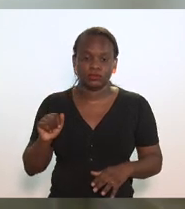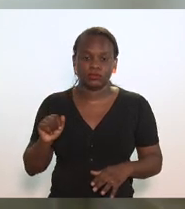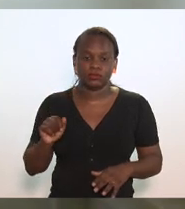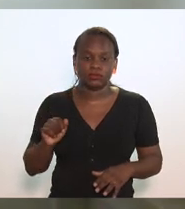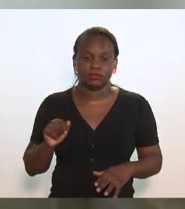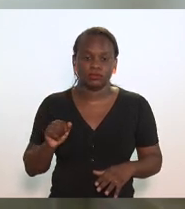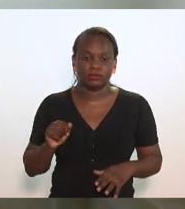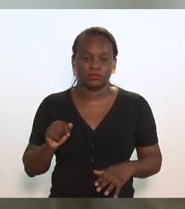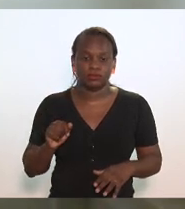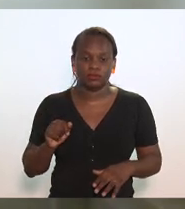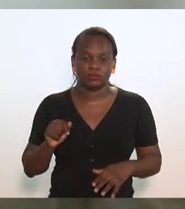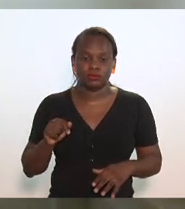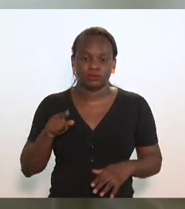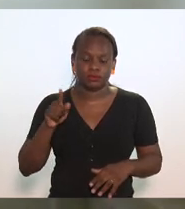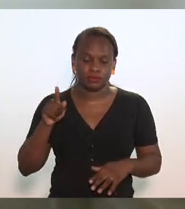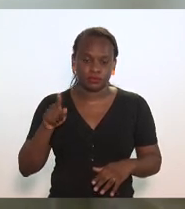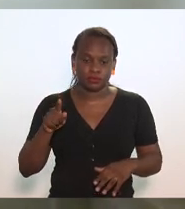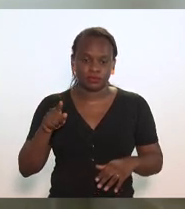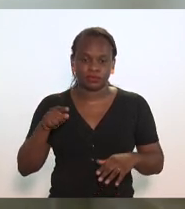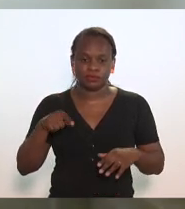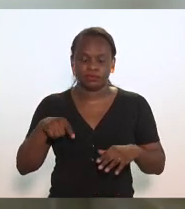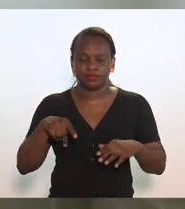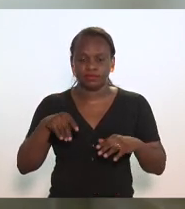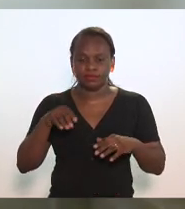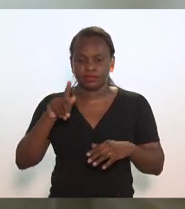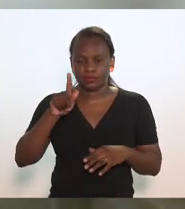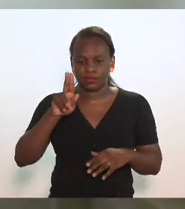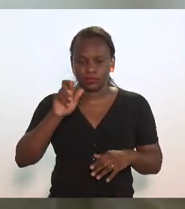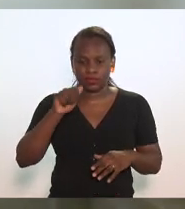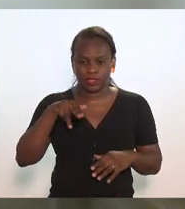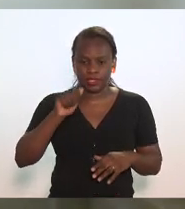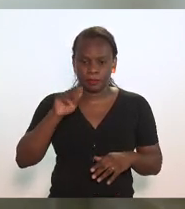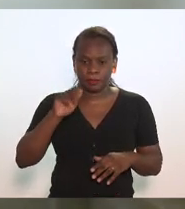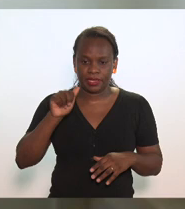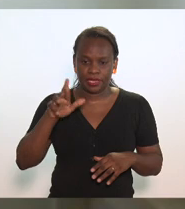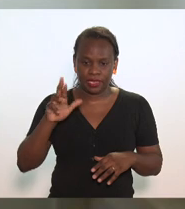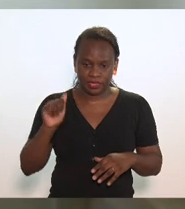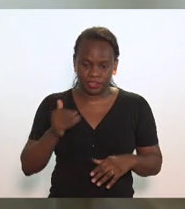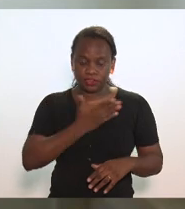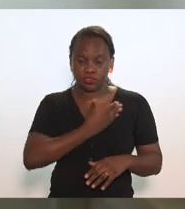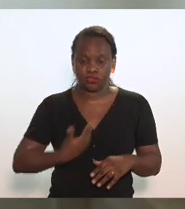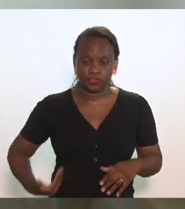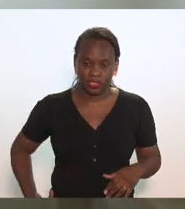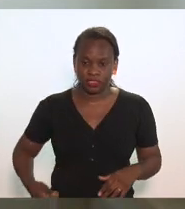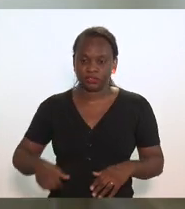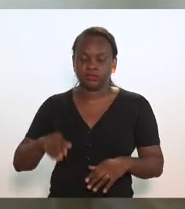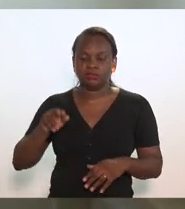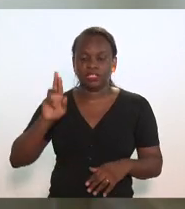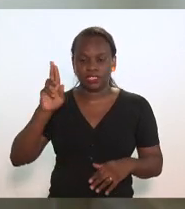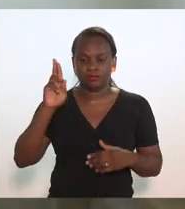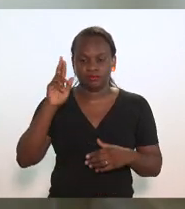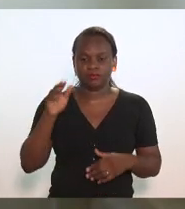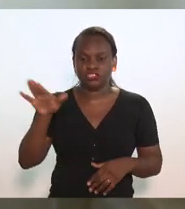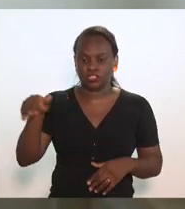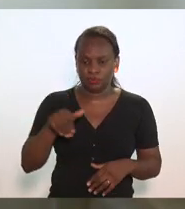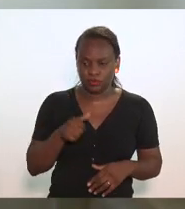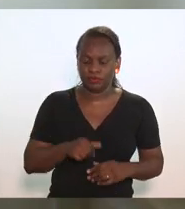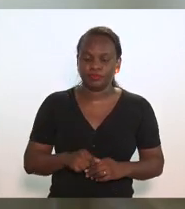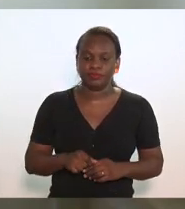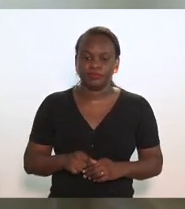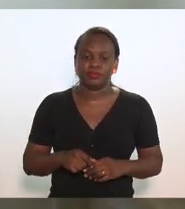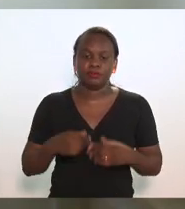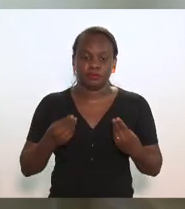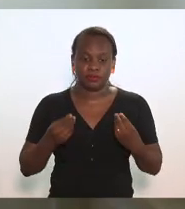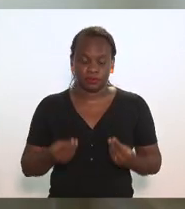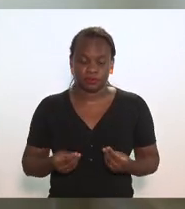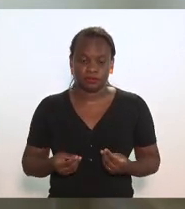Palácio Guanabara, visto que ele é o líder do governo, para